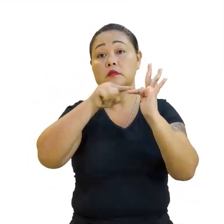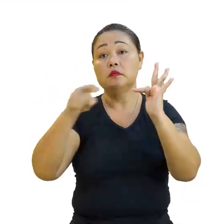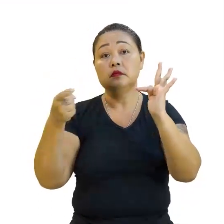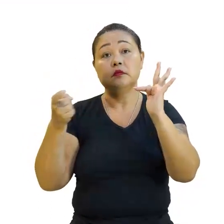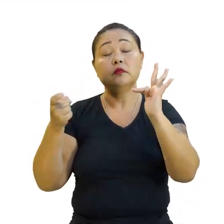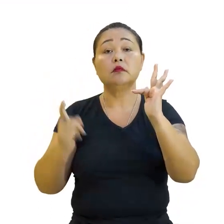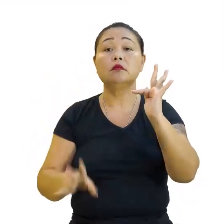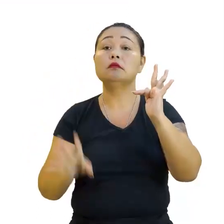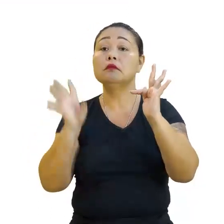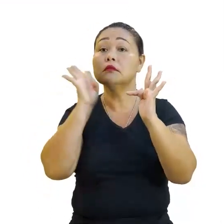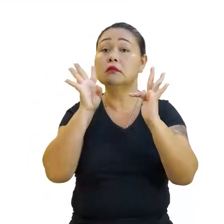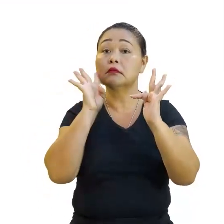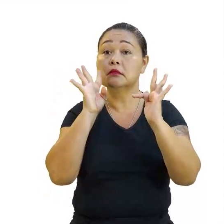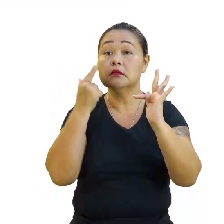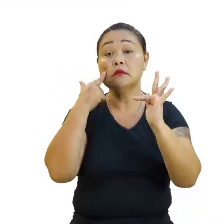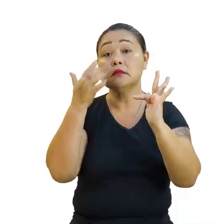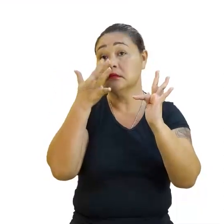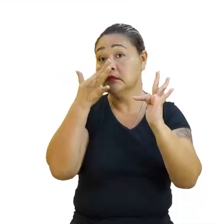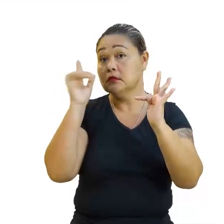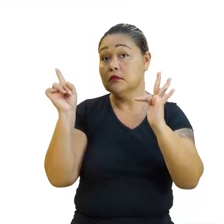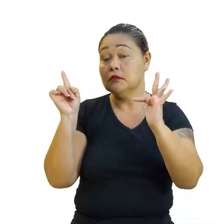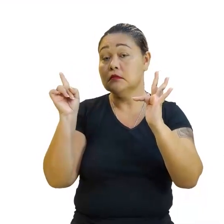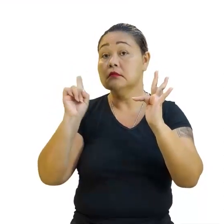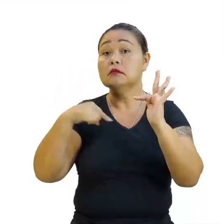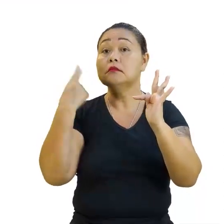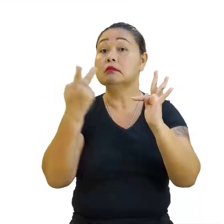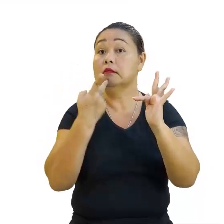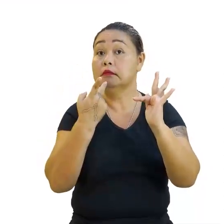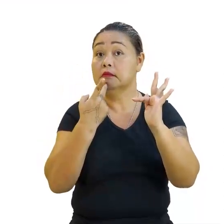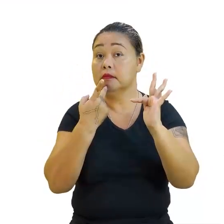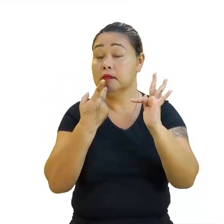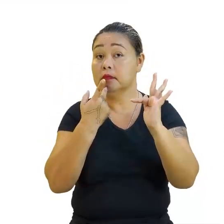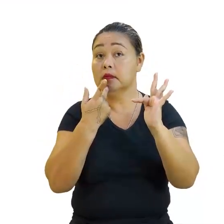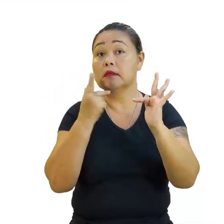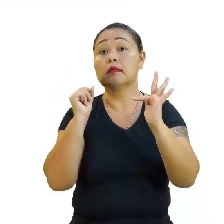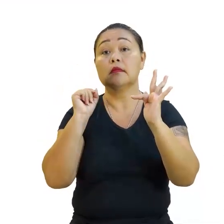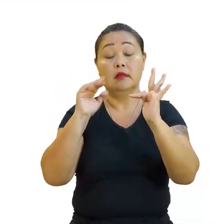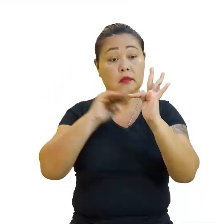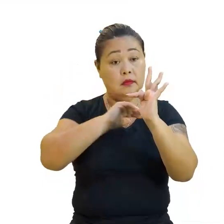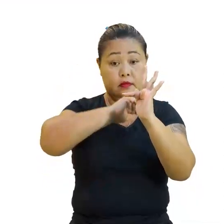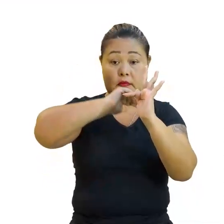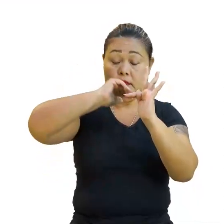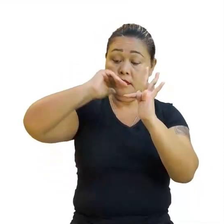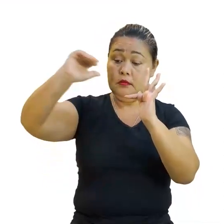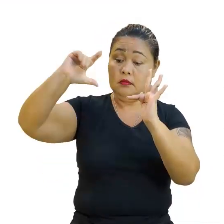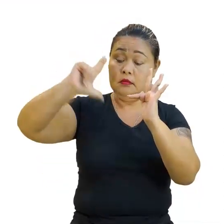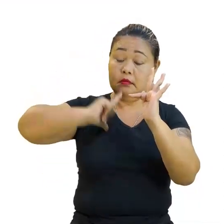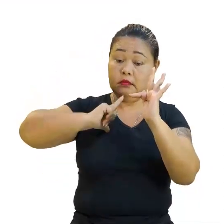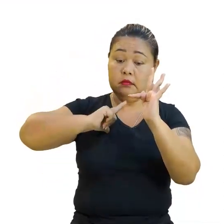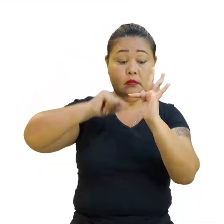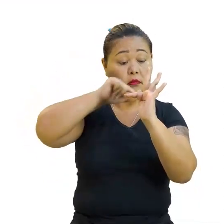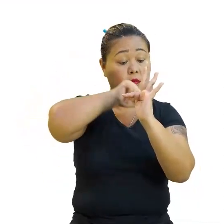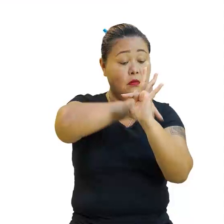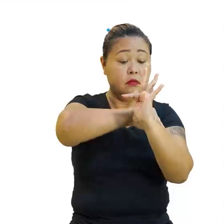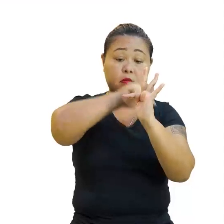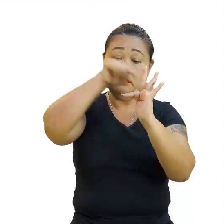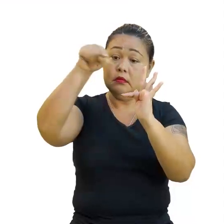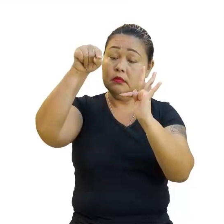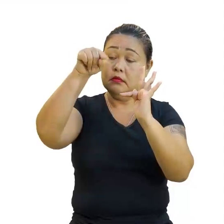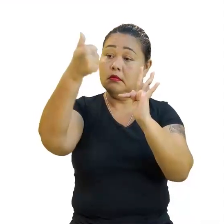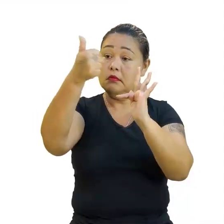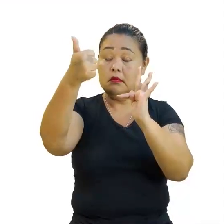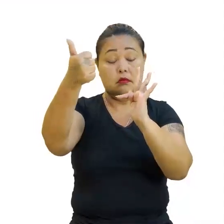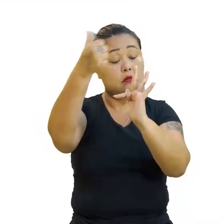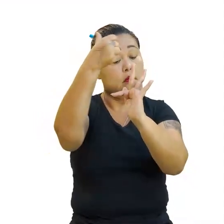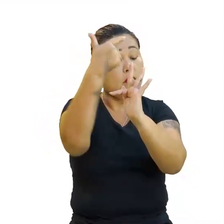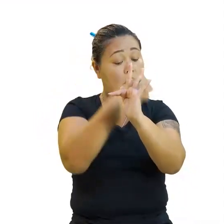legal aqui é você observar o seguinte. Nós falamos que, para ser crescente, as extremidades do gráfico ficam no primeiro